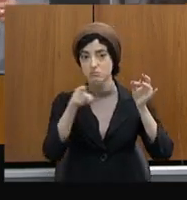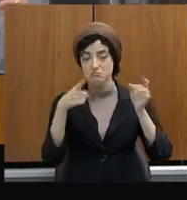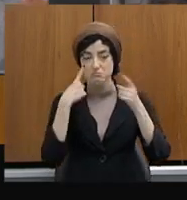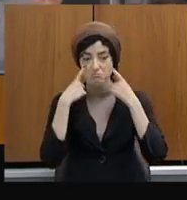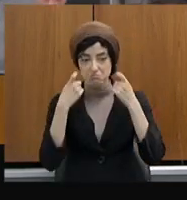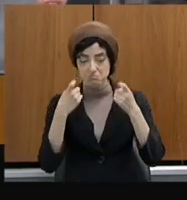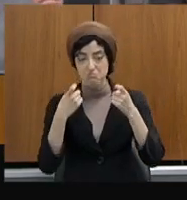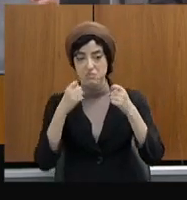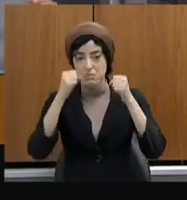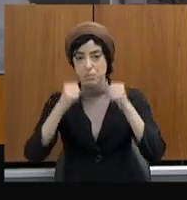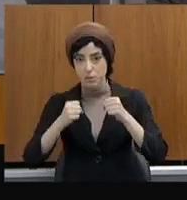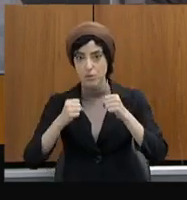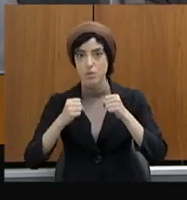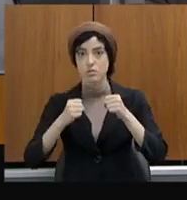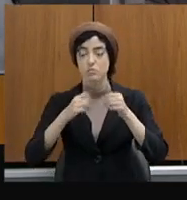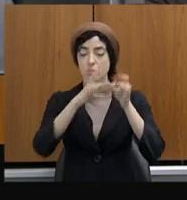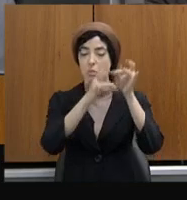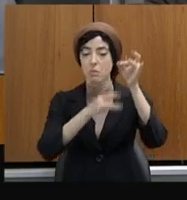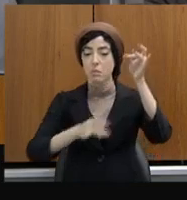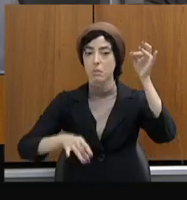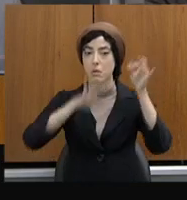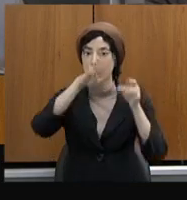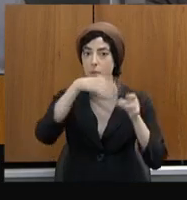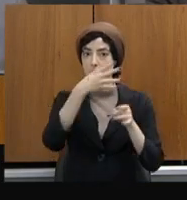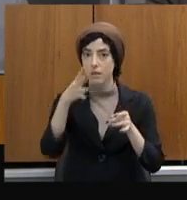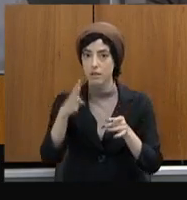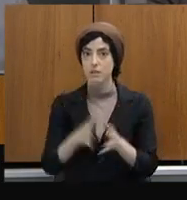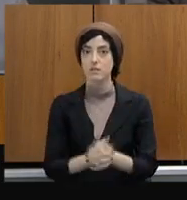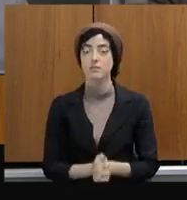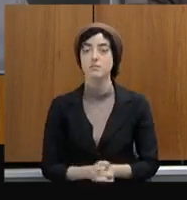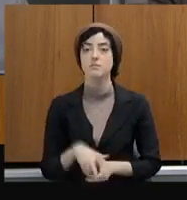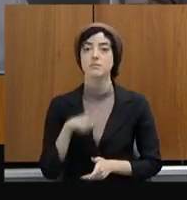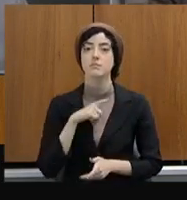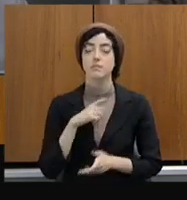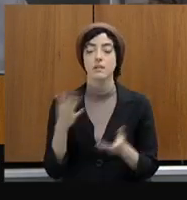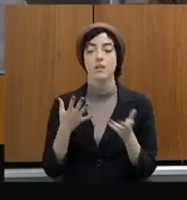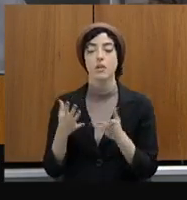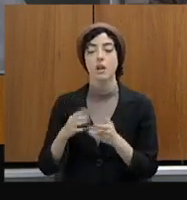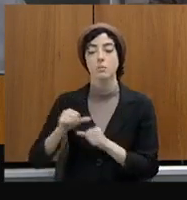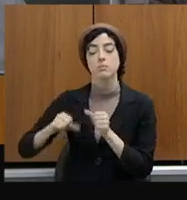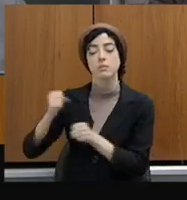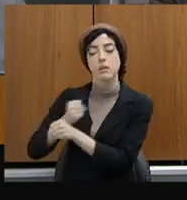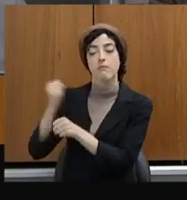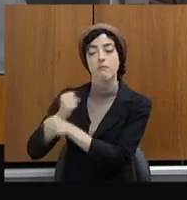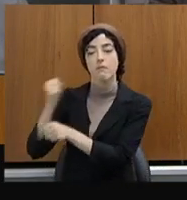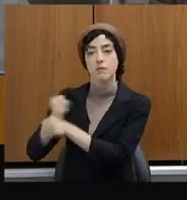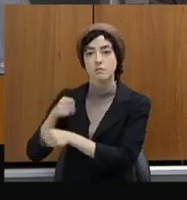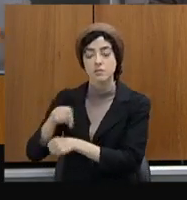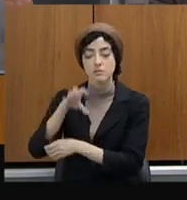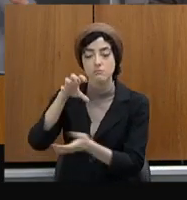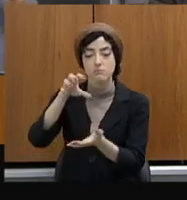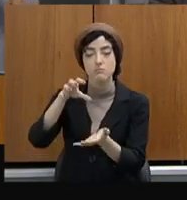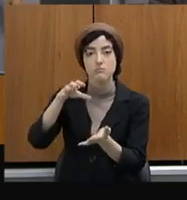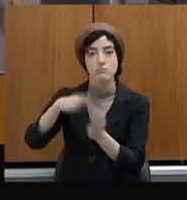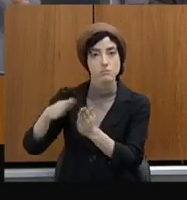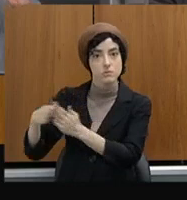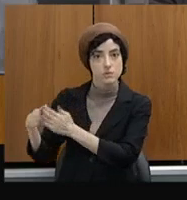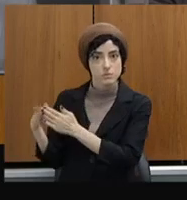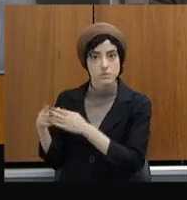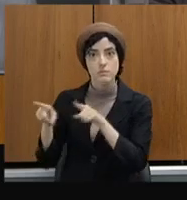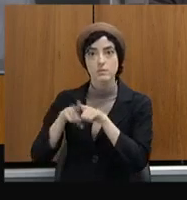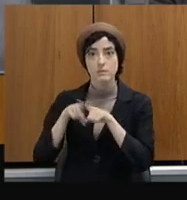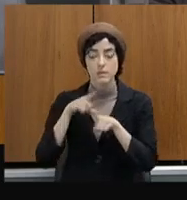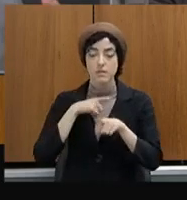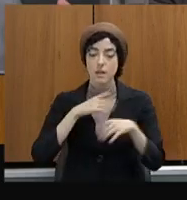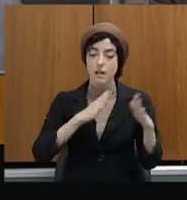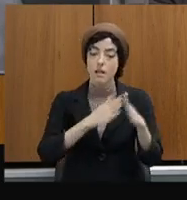desse conjunto, nós temos reformas de unidades, nós temos novas locações, temos novos fóruns